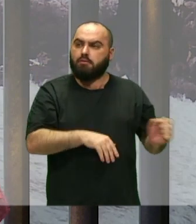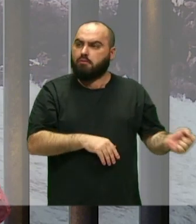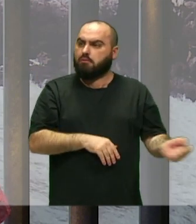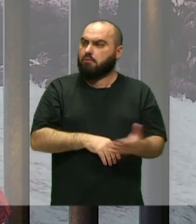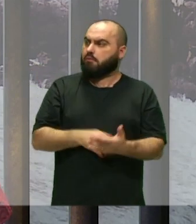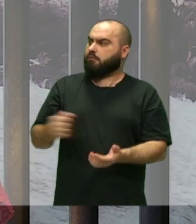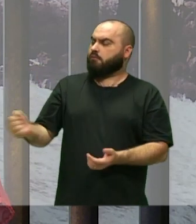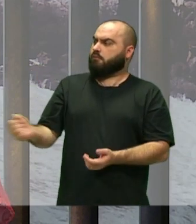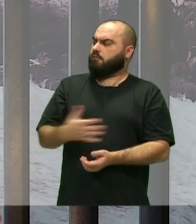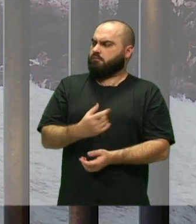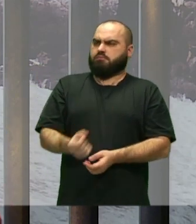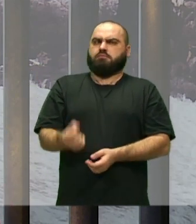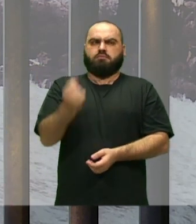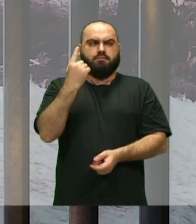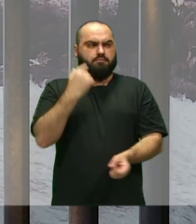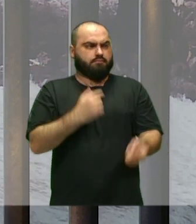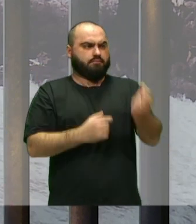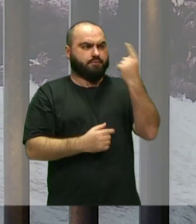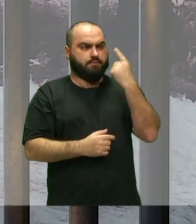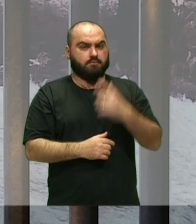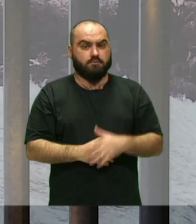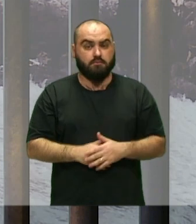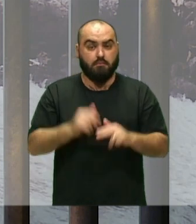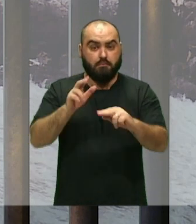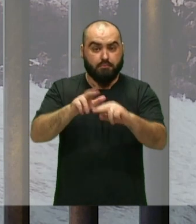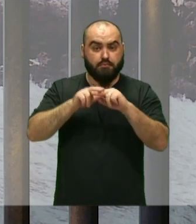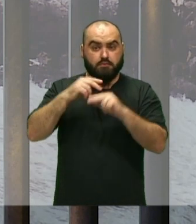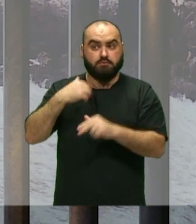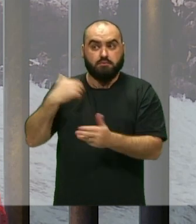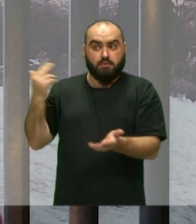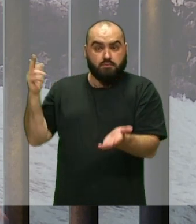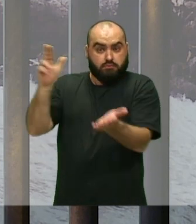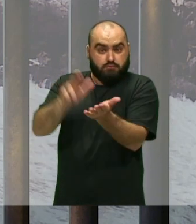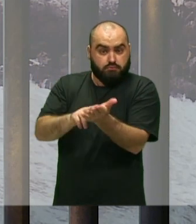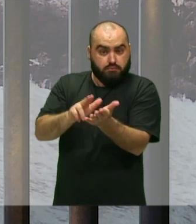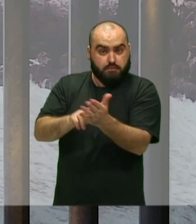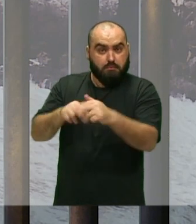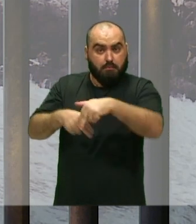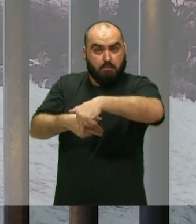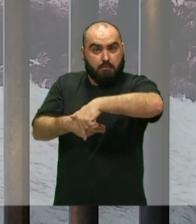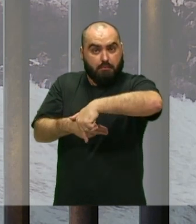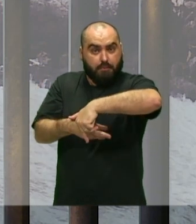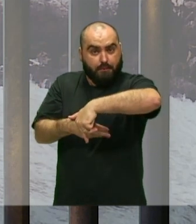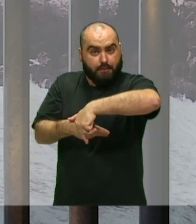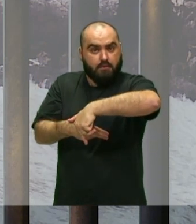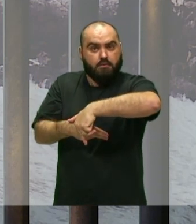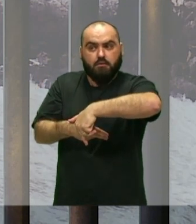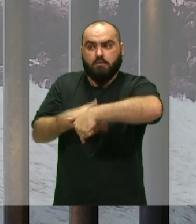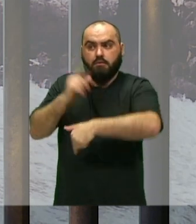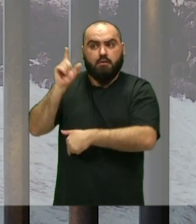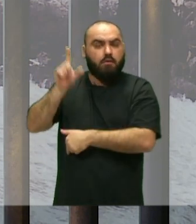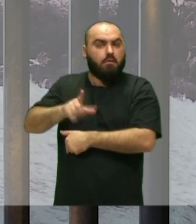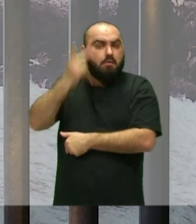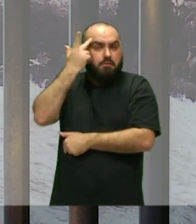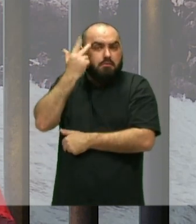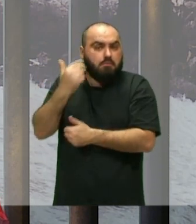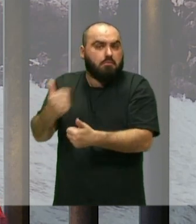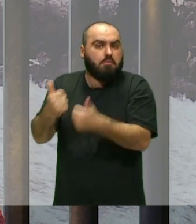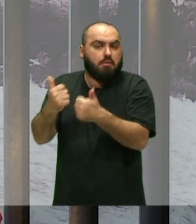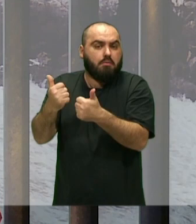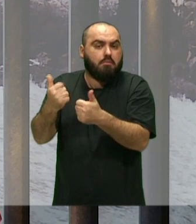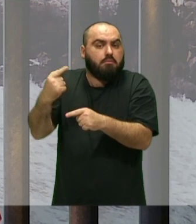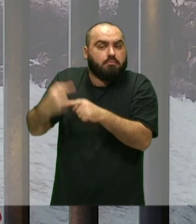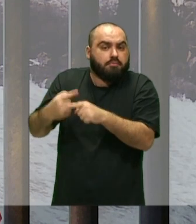mim Assumir o maracatu Daquele momento Era naturalizado Por ser nascida E